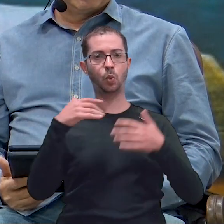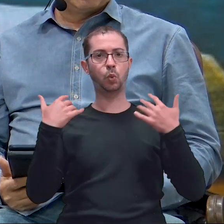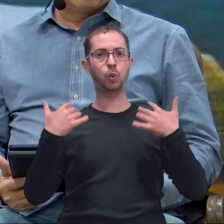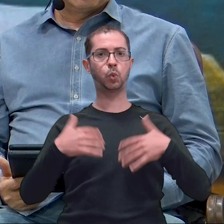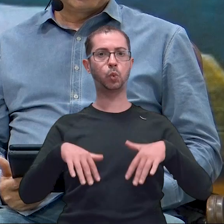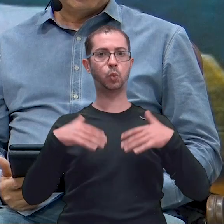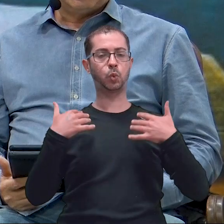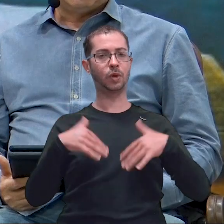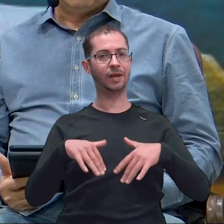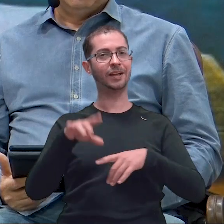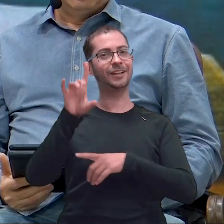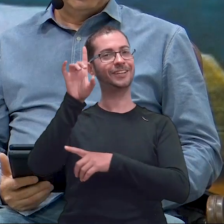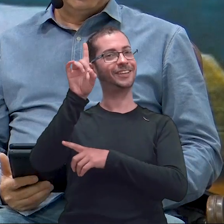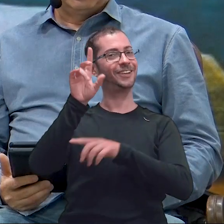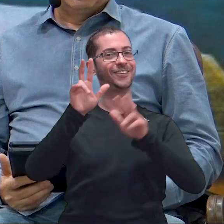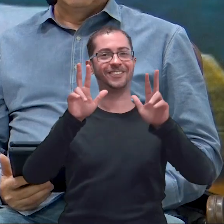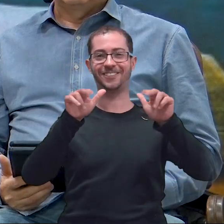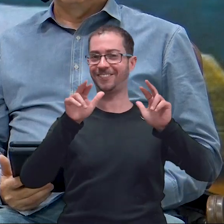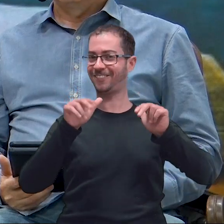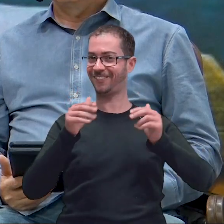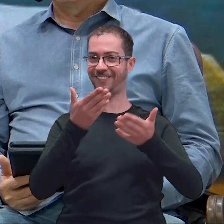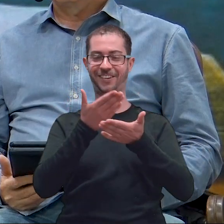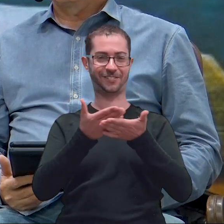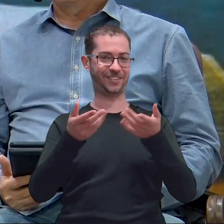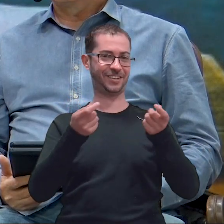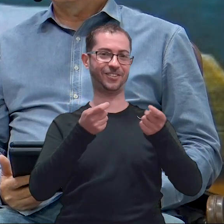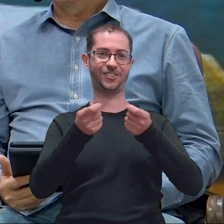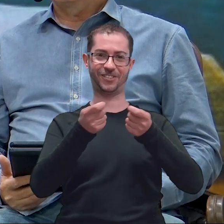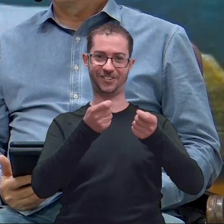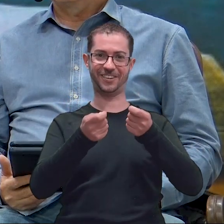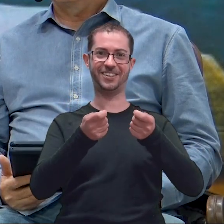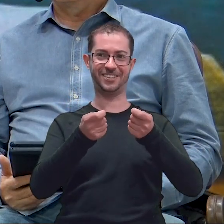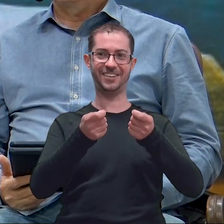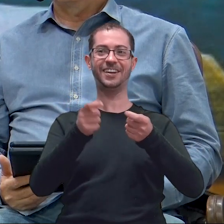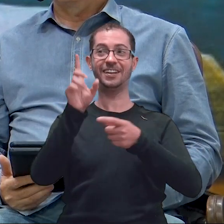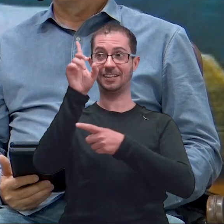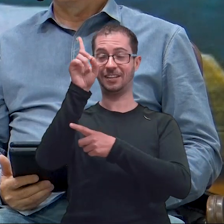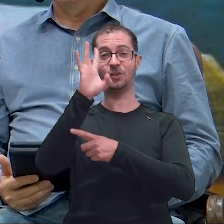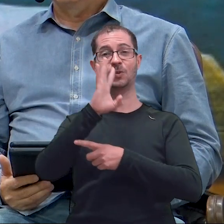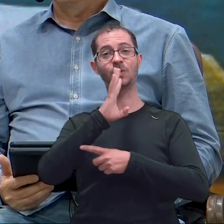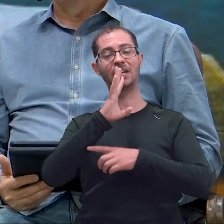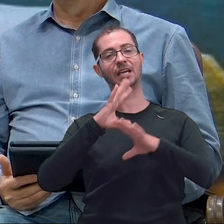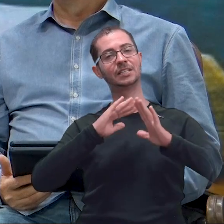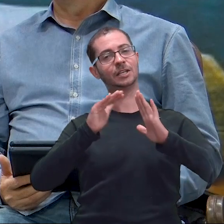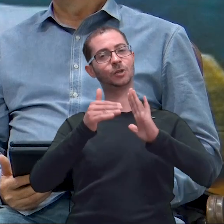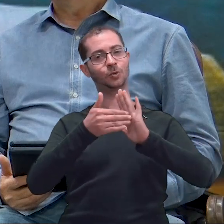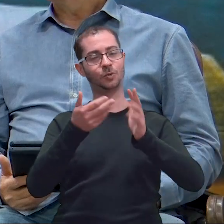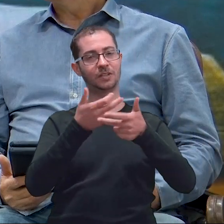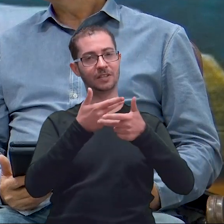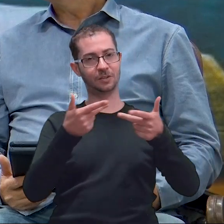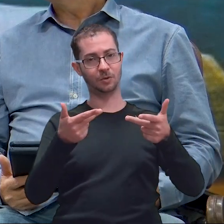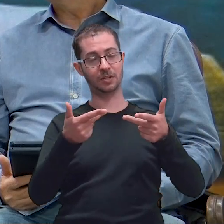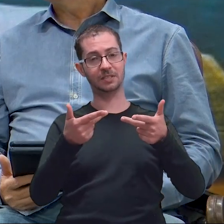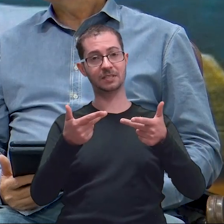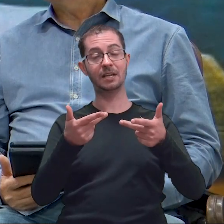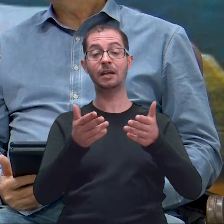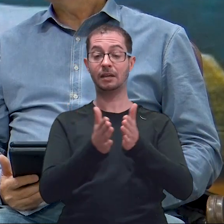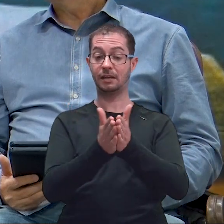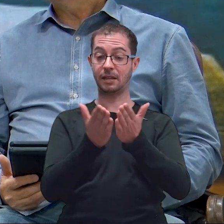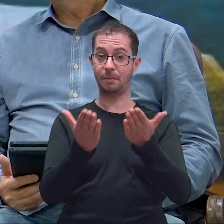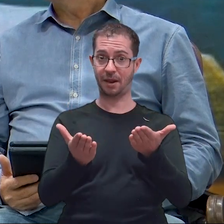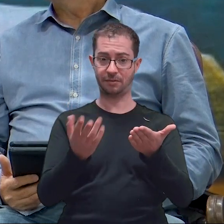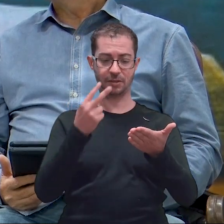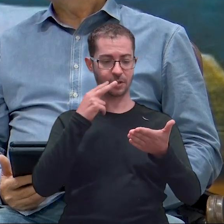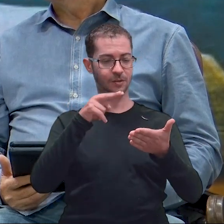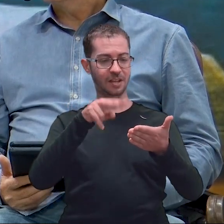controle de todas as coisas. E aqui, na palavra de Deus, nós temos orientações para que nós possamos passar